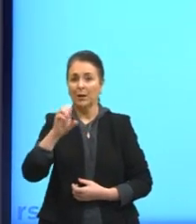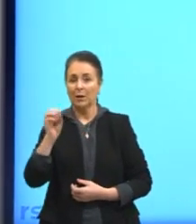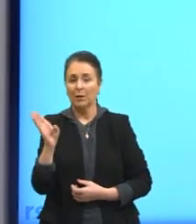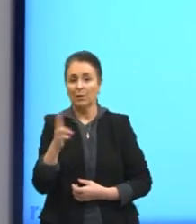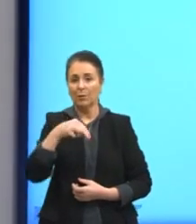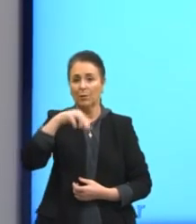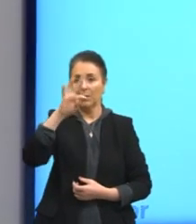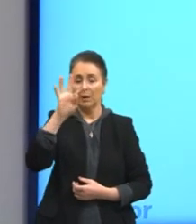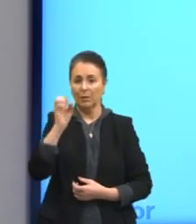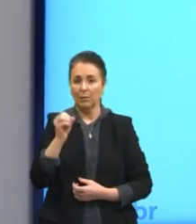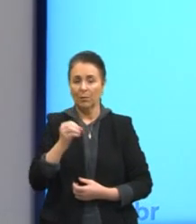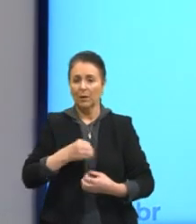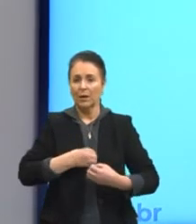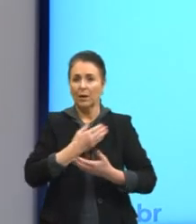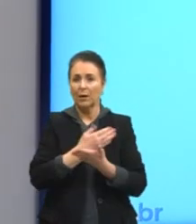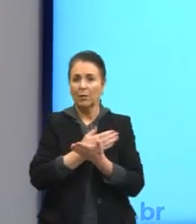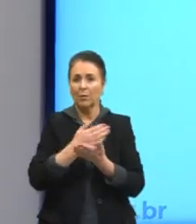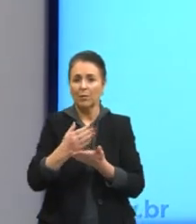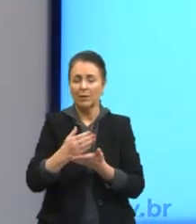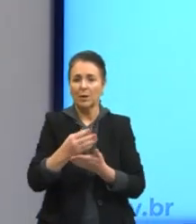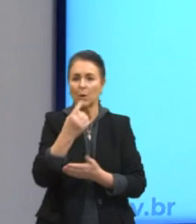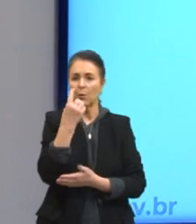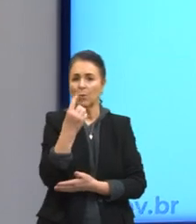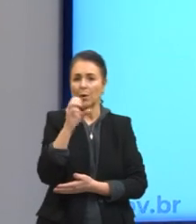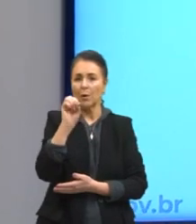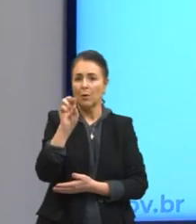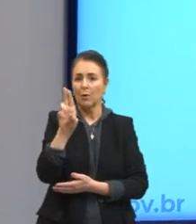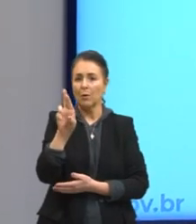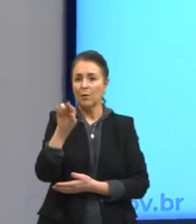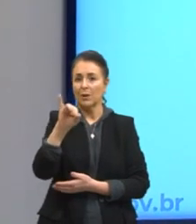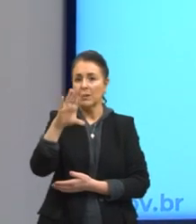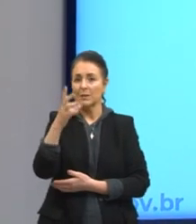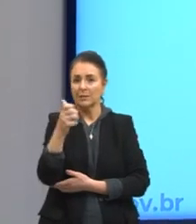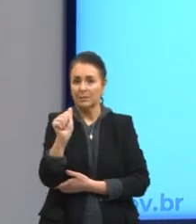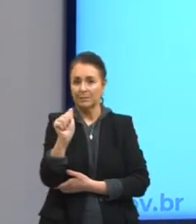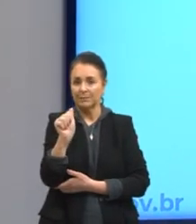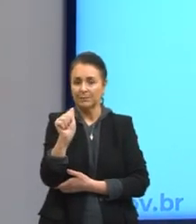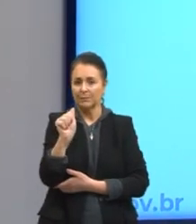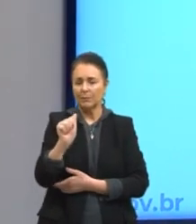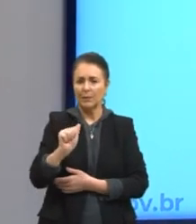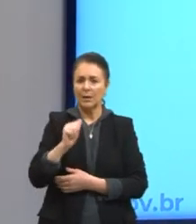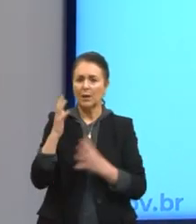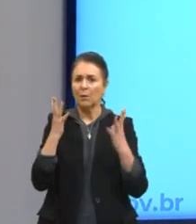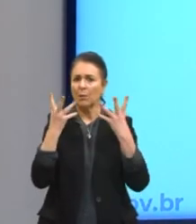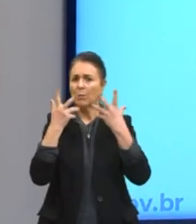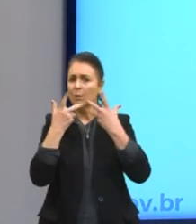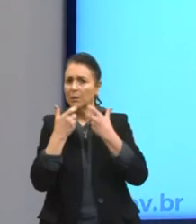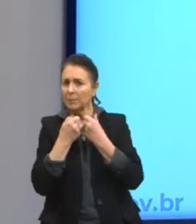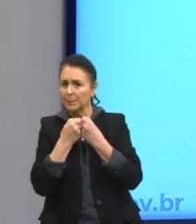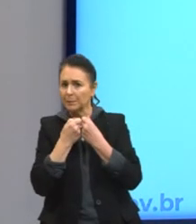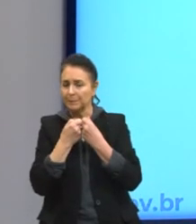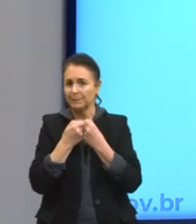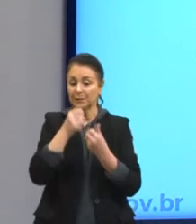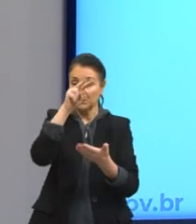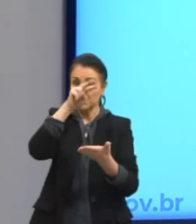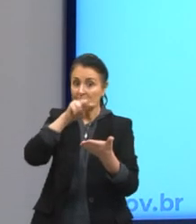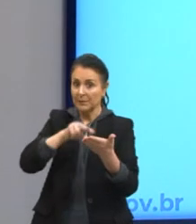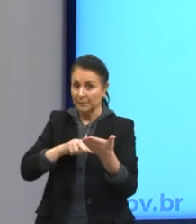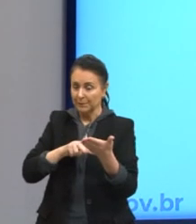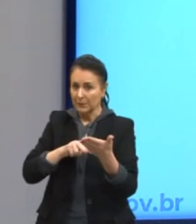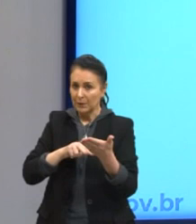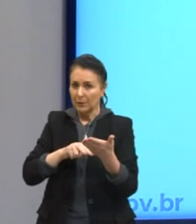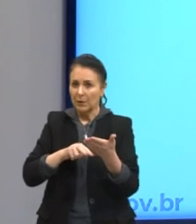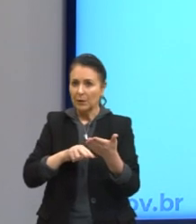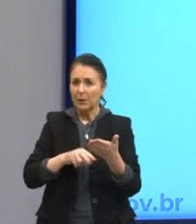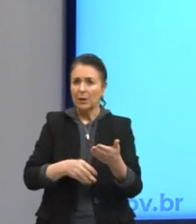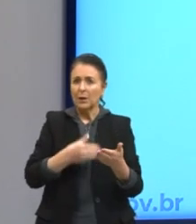poesia começa com um título que se chama Uma Ouriça. E vamos lá ler então o que ela nos diz. Se